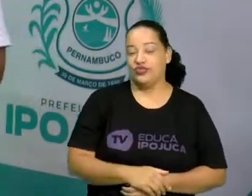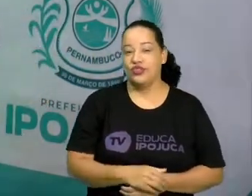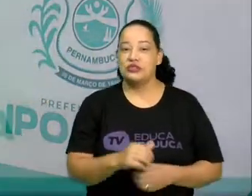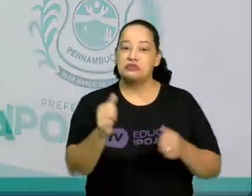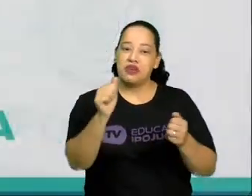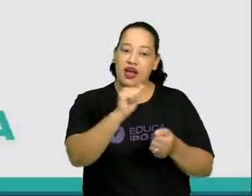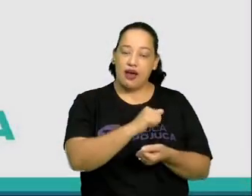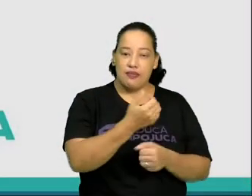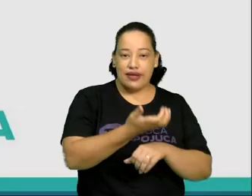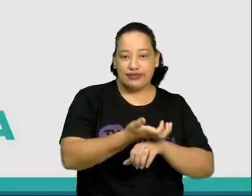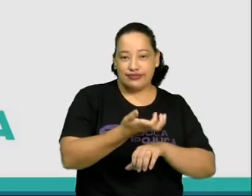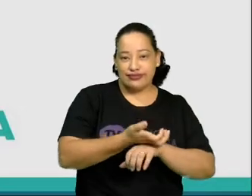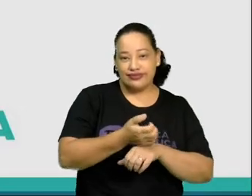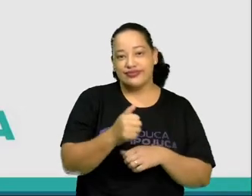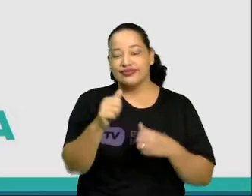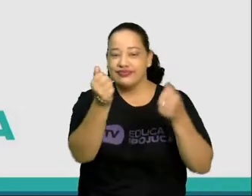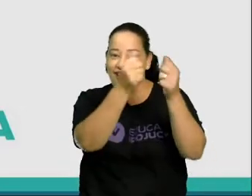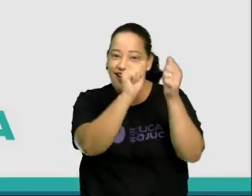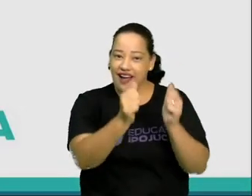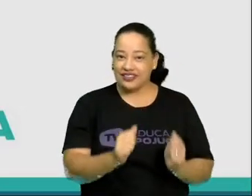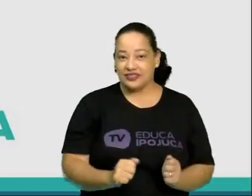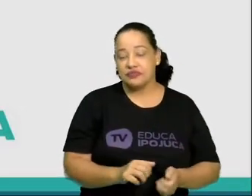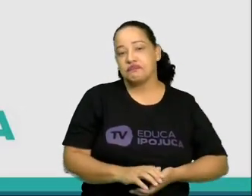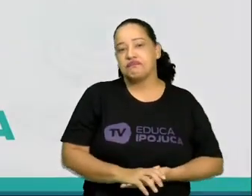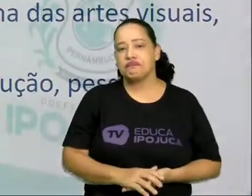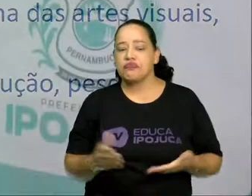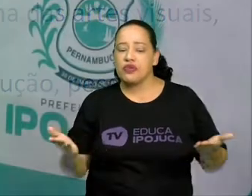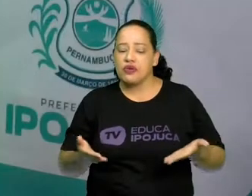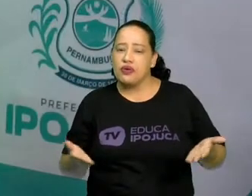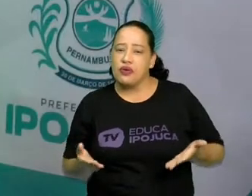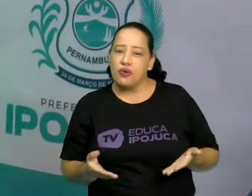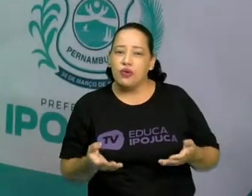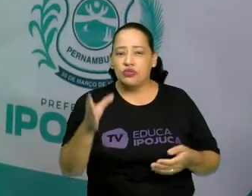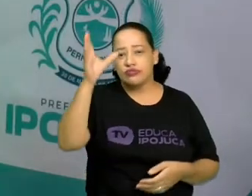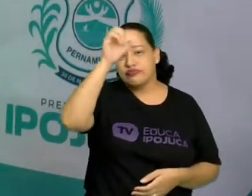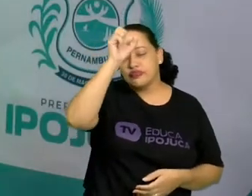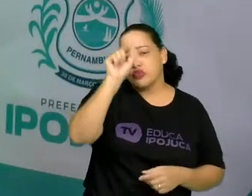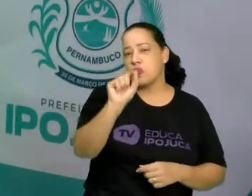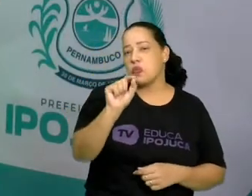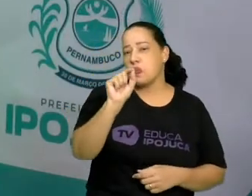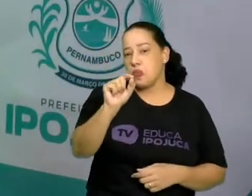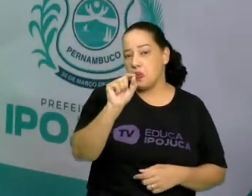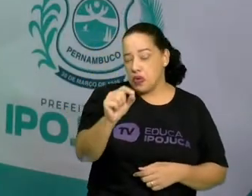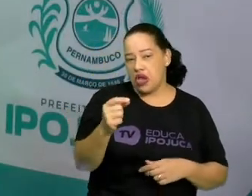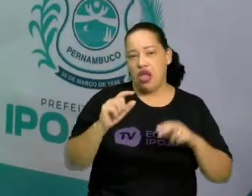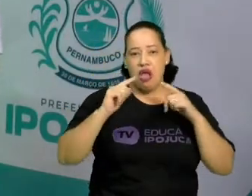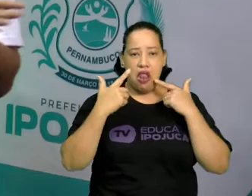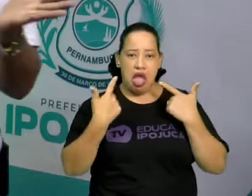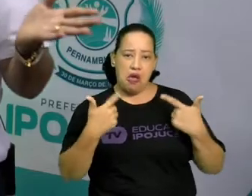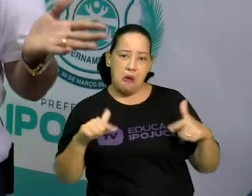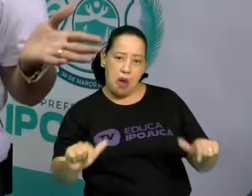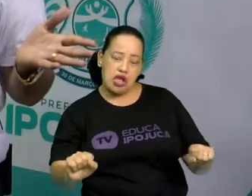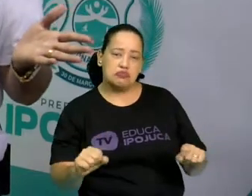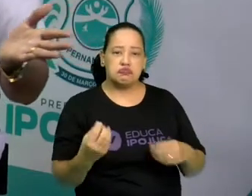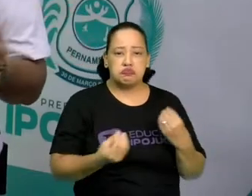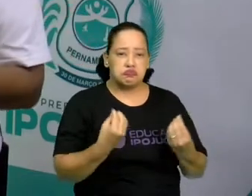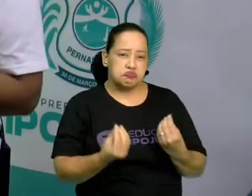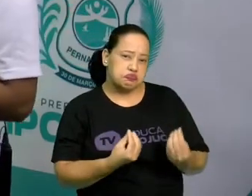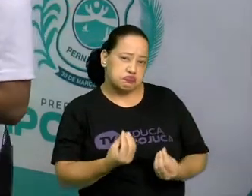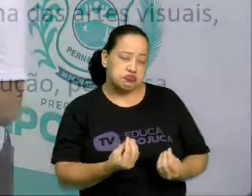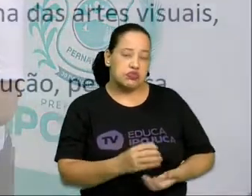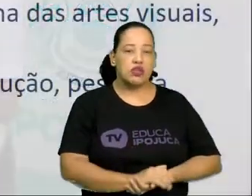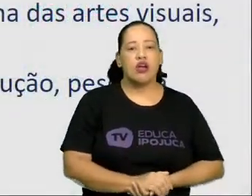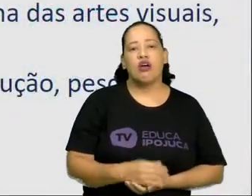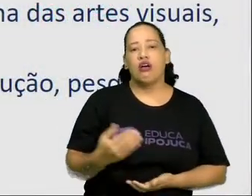abordar aqui o sistema de linguagem na arte. O que iremos debater nessa aula, professora?